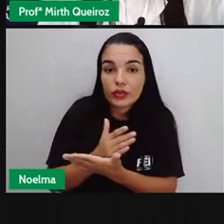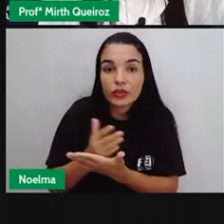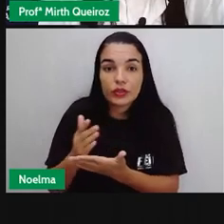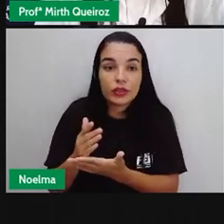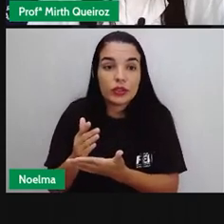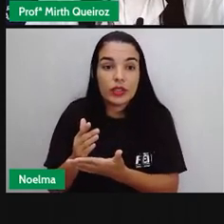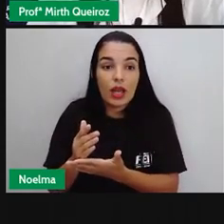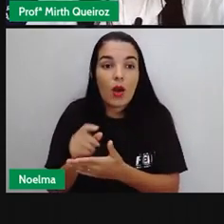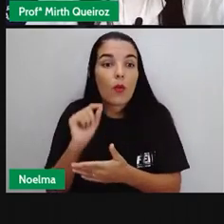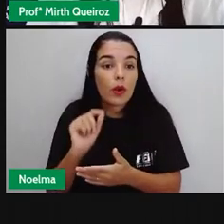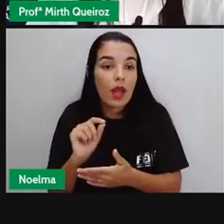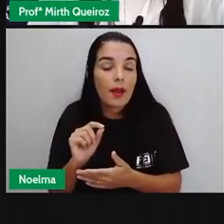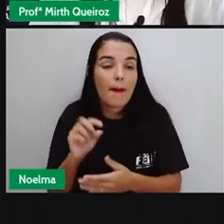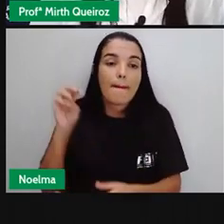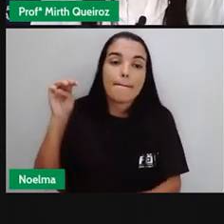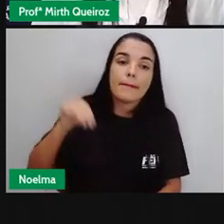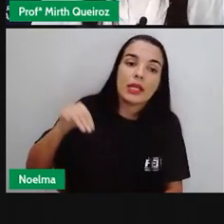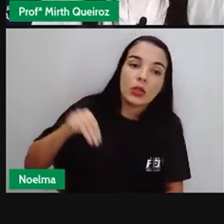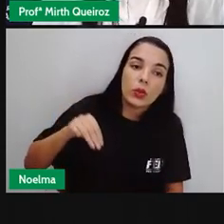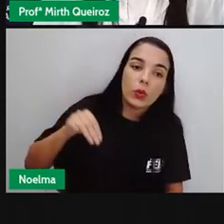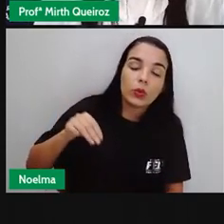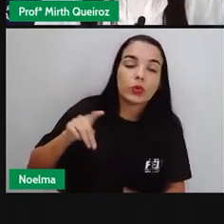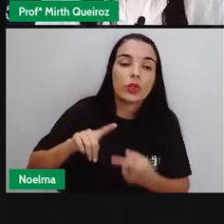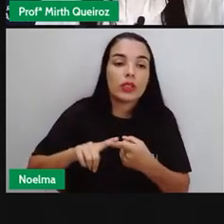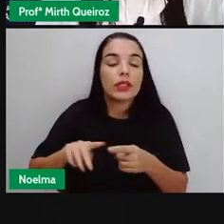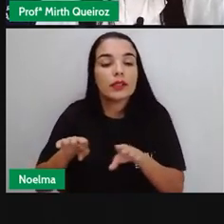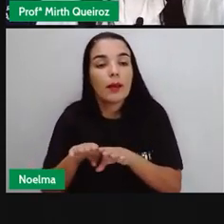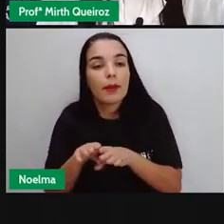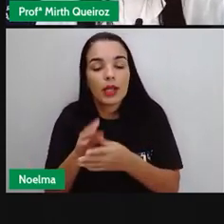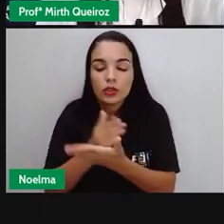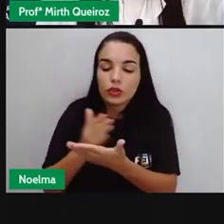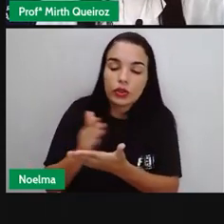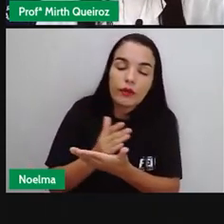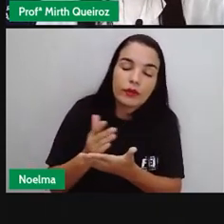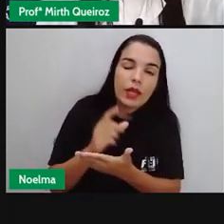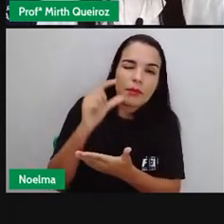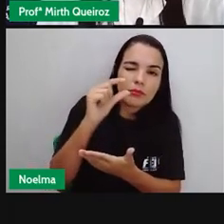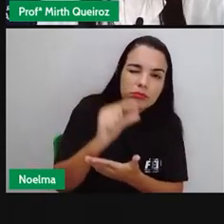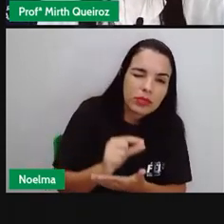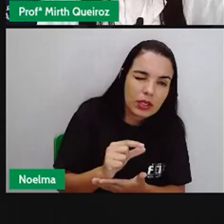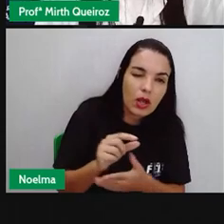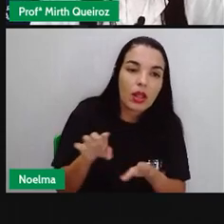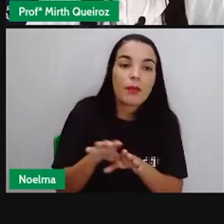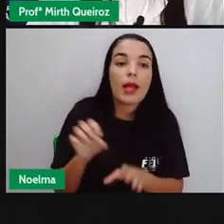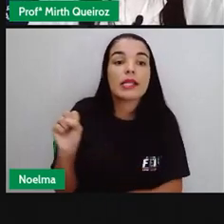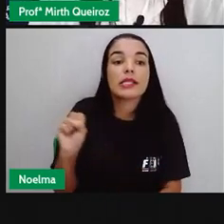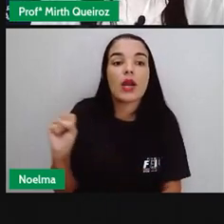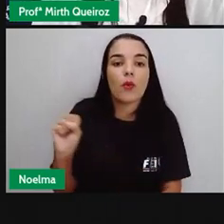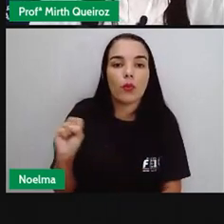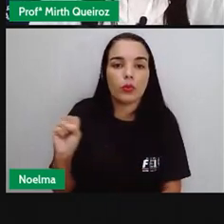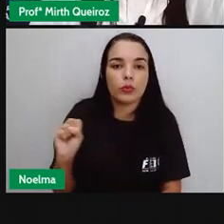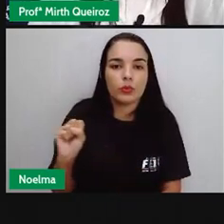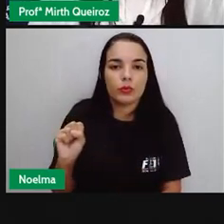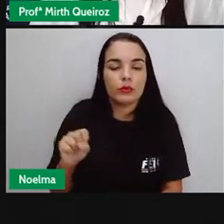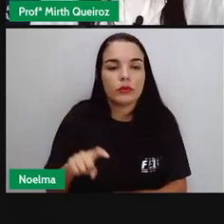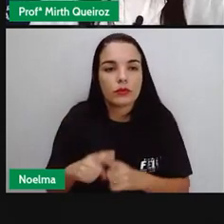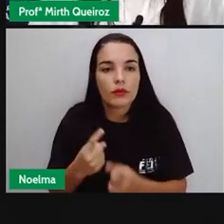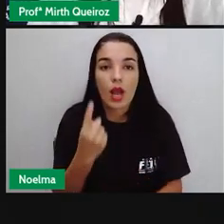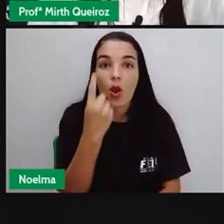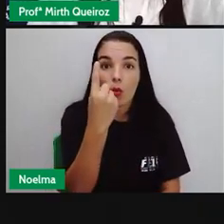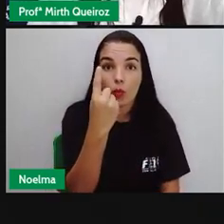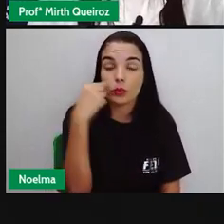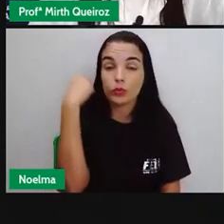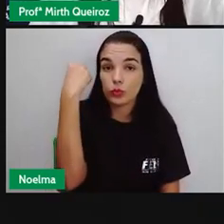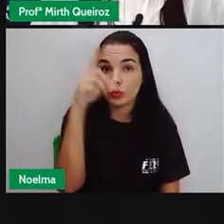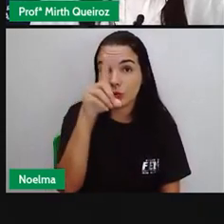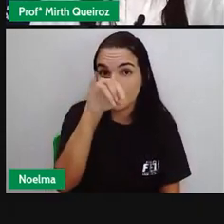medidas Chamadas de minutos E os minutos Se dividem em medidas Menores ainda Que chamamos aí De segundos Então um dia Tem